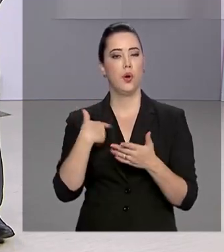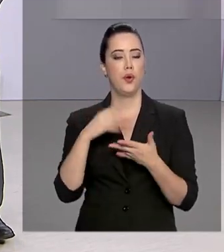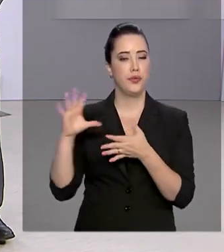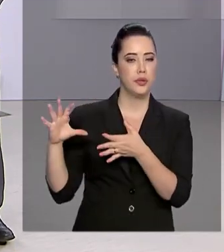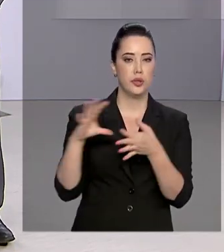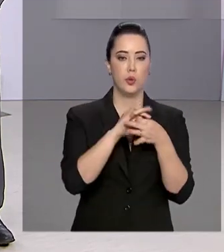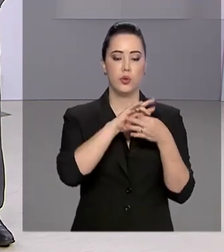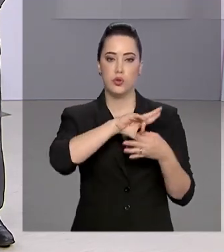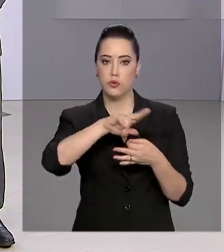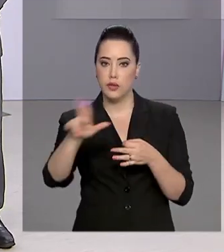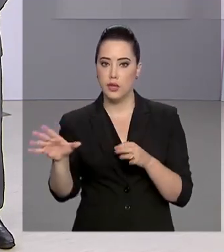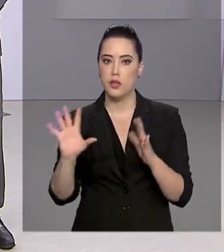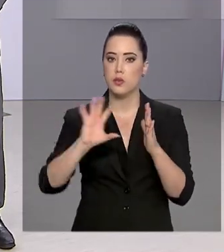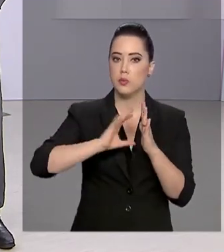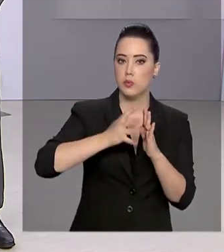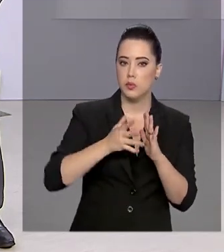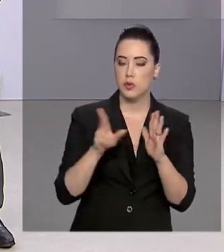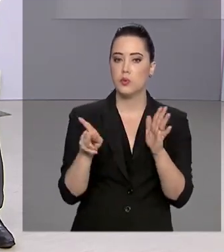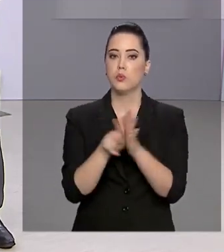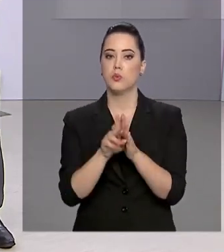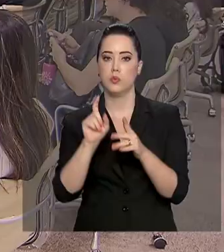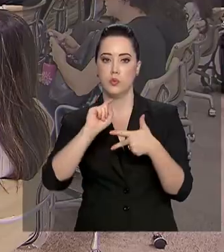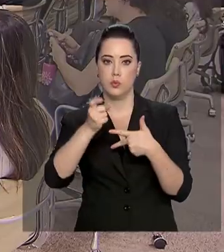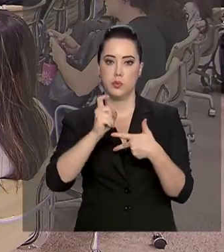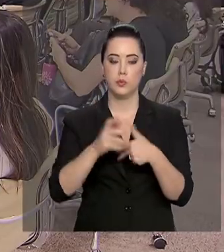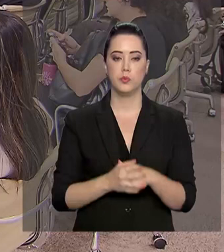diferentes bancos de dados do Poder Executivo.